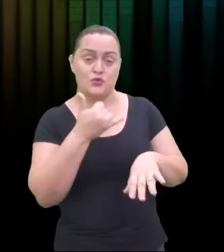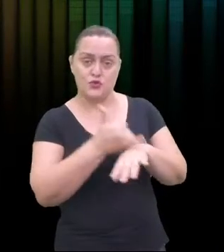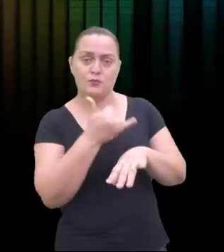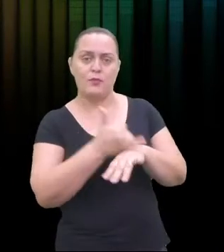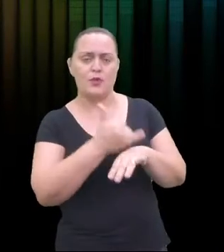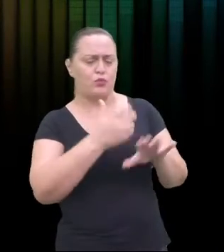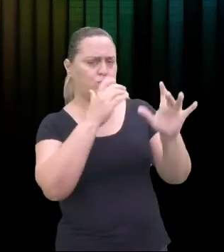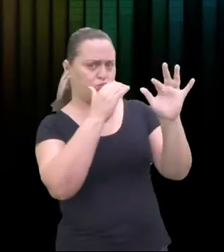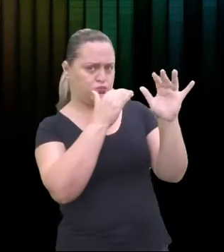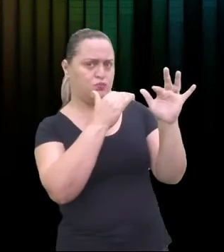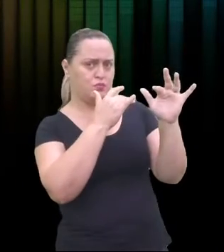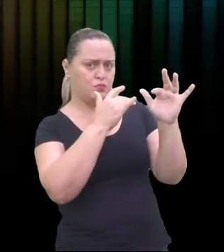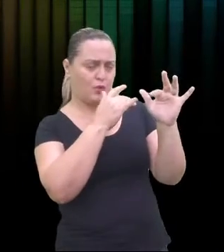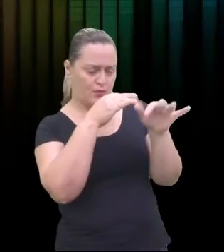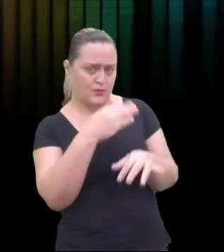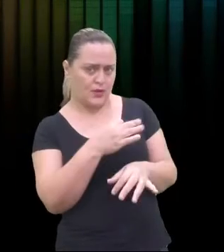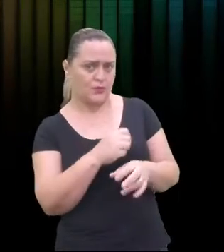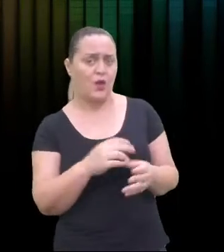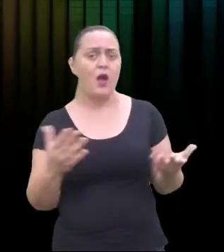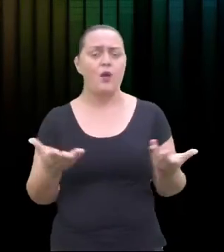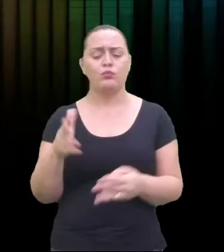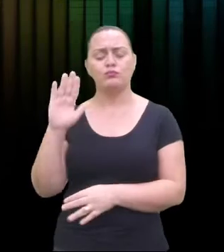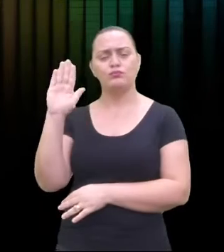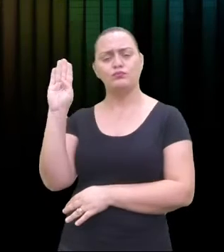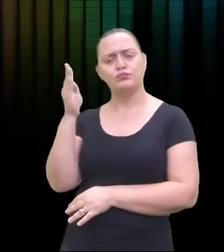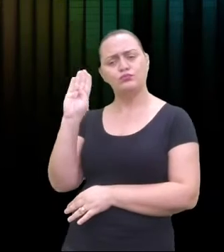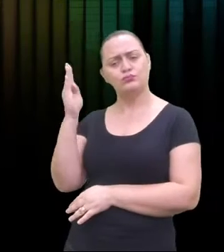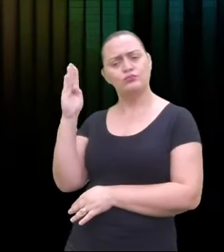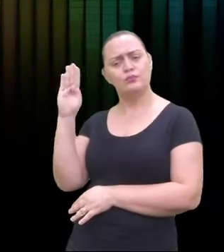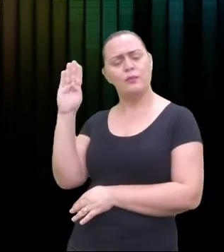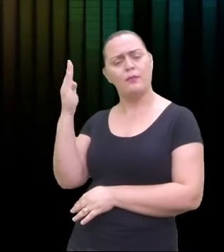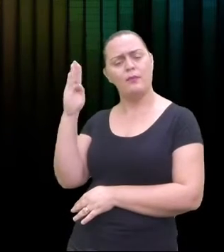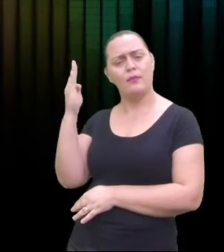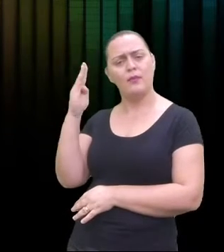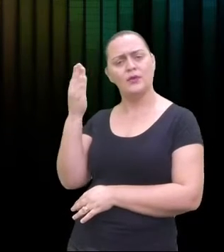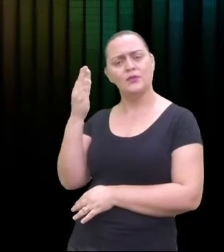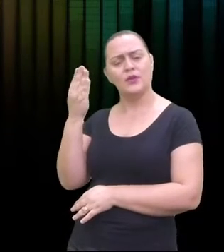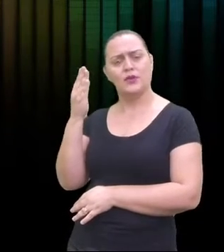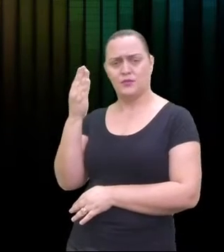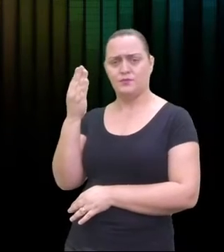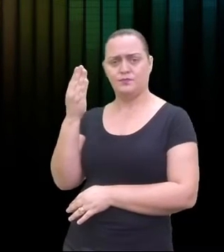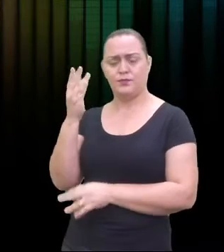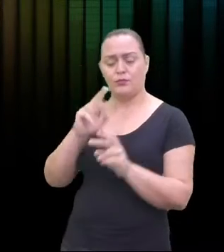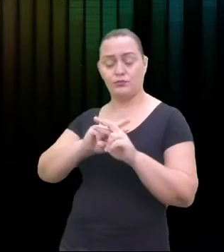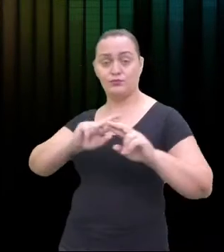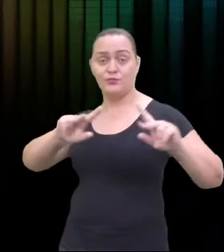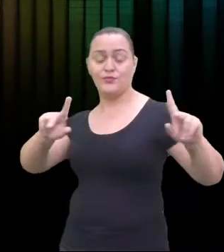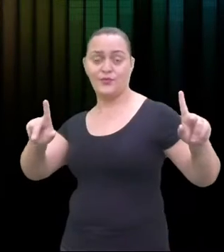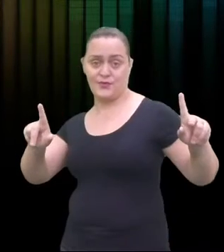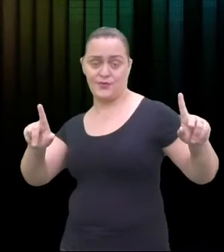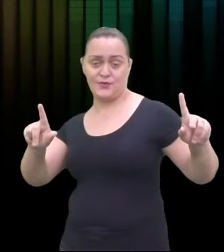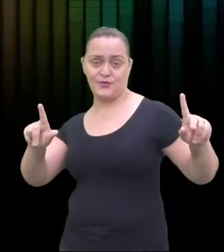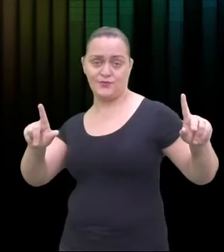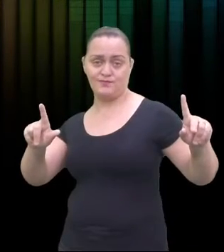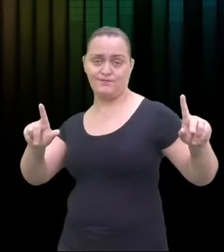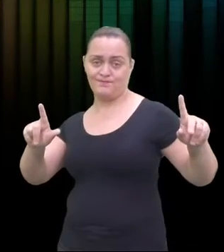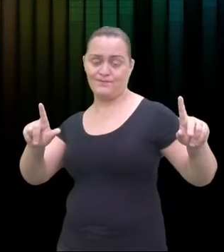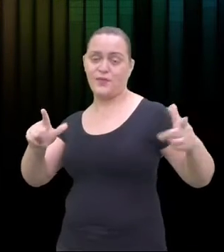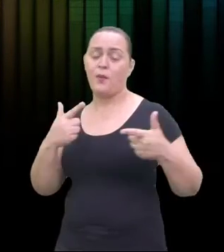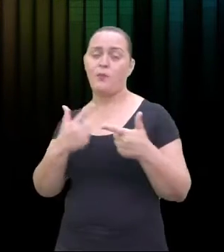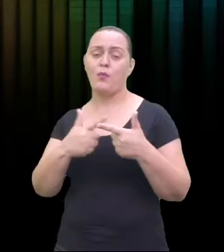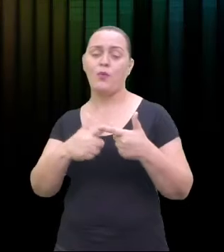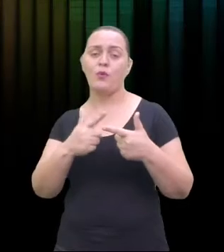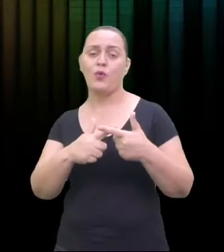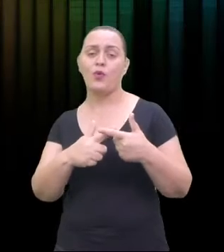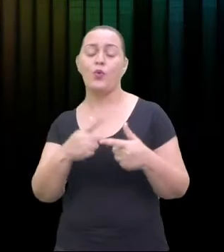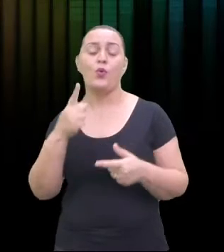são esses. Os de madeira se distinguem dos instrumentos de sopro feitos de metal. Por quê? Pela forma como o